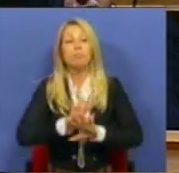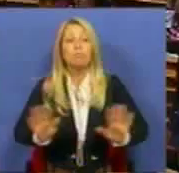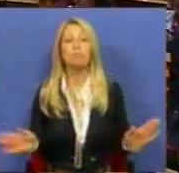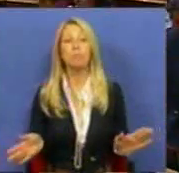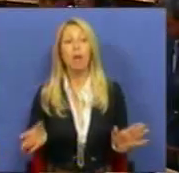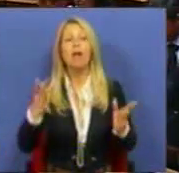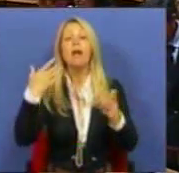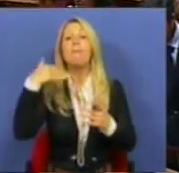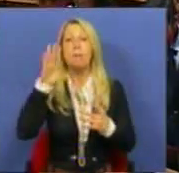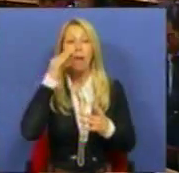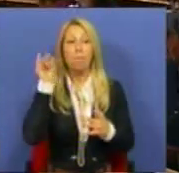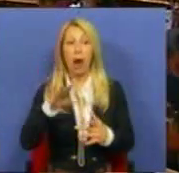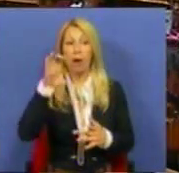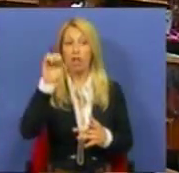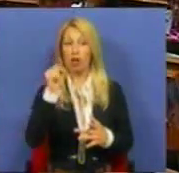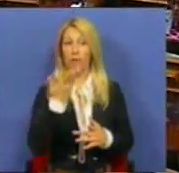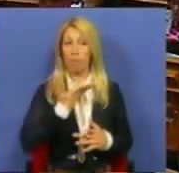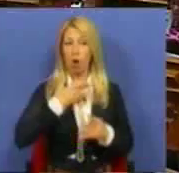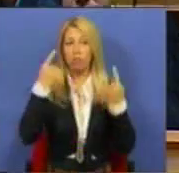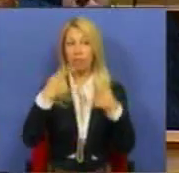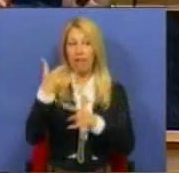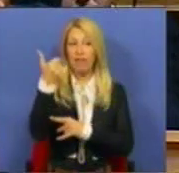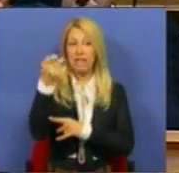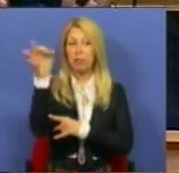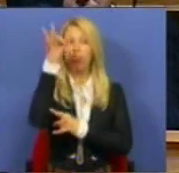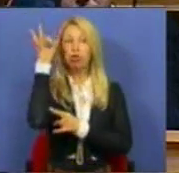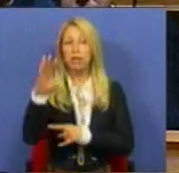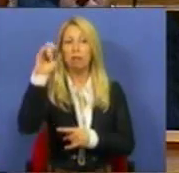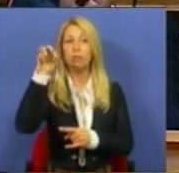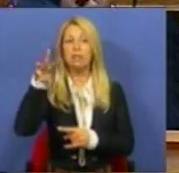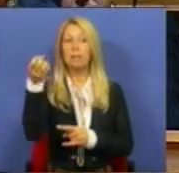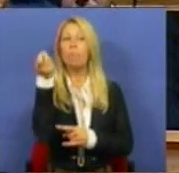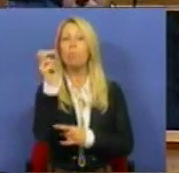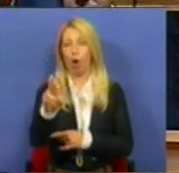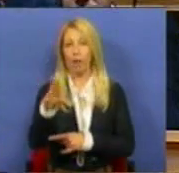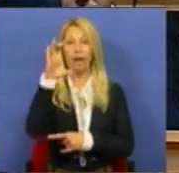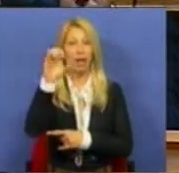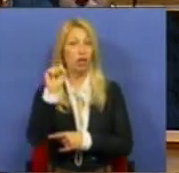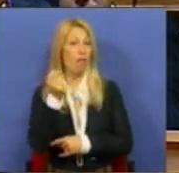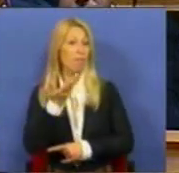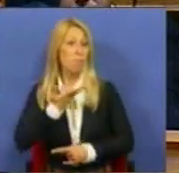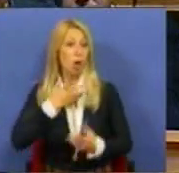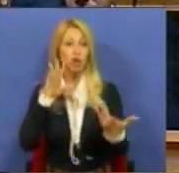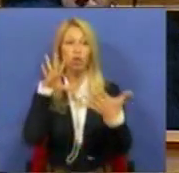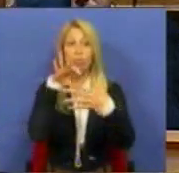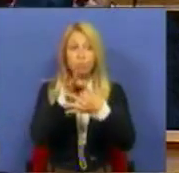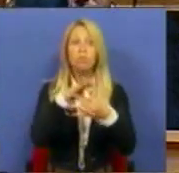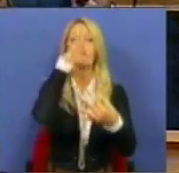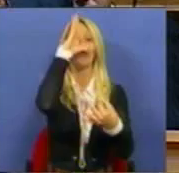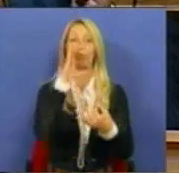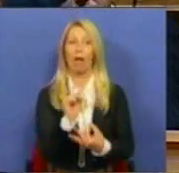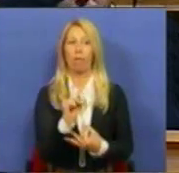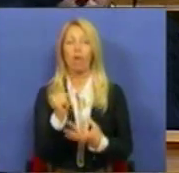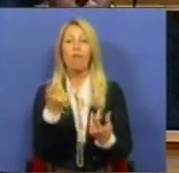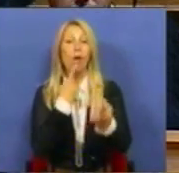Mas a Caixa Geral de Depósitos tutela 25% da CIMPOR. A Caixa Geral de Depósitos responde pelo Estado. E a pergunta que eu lhe